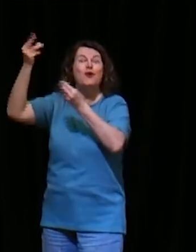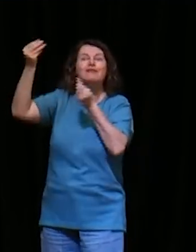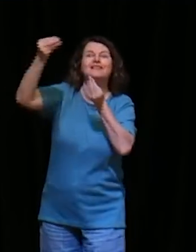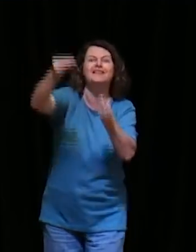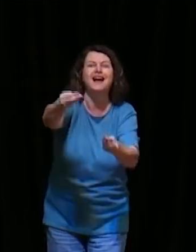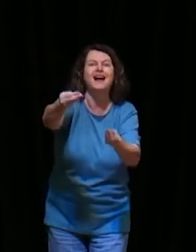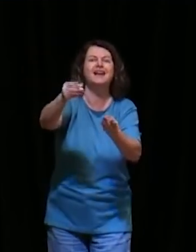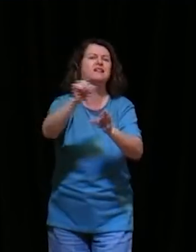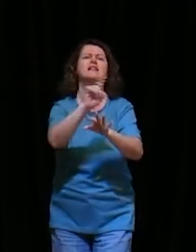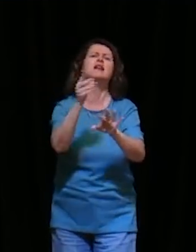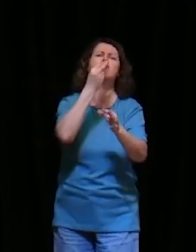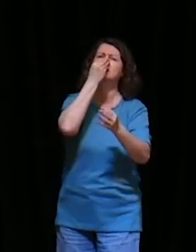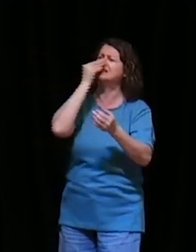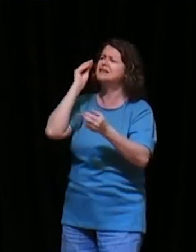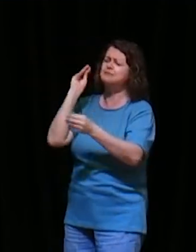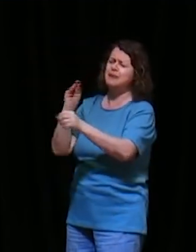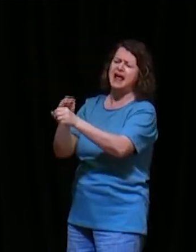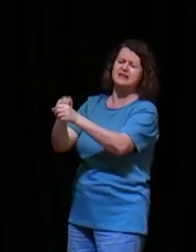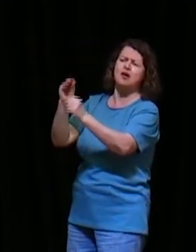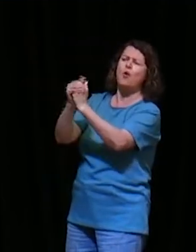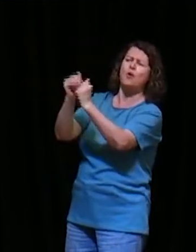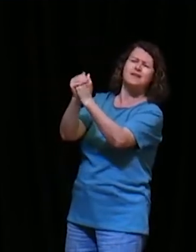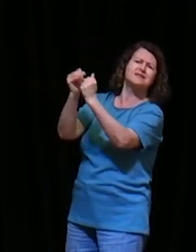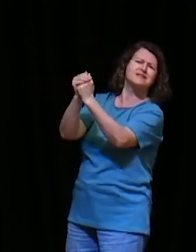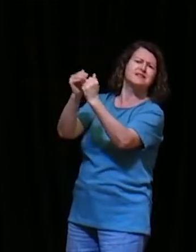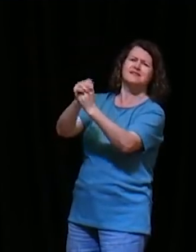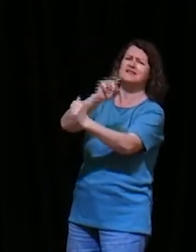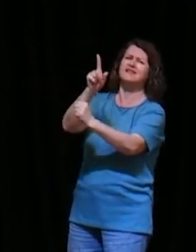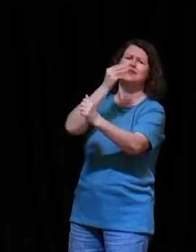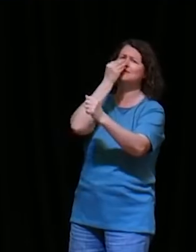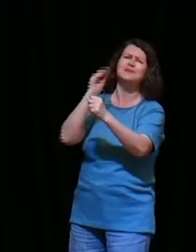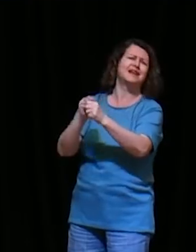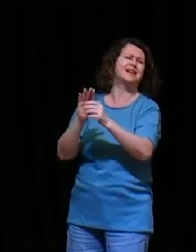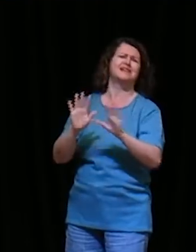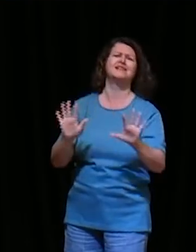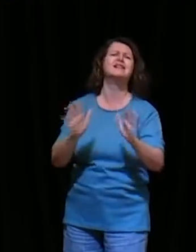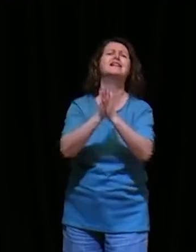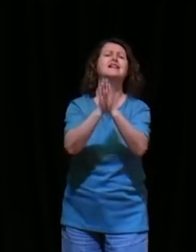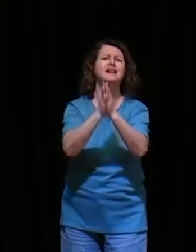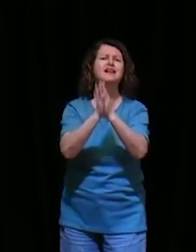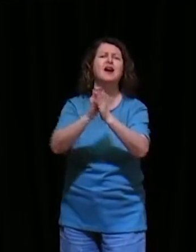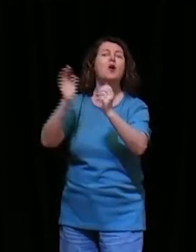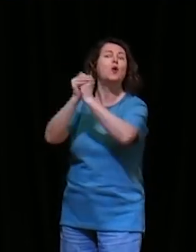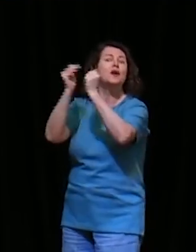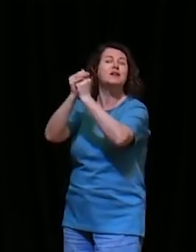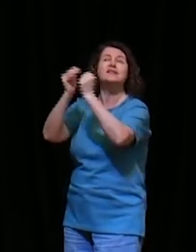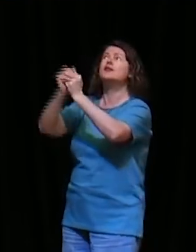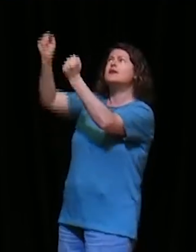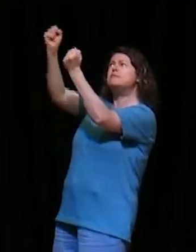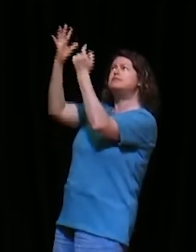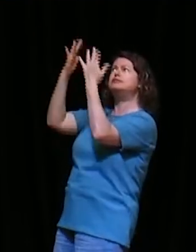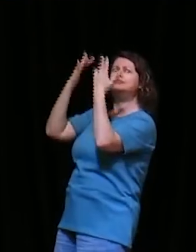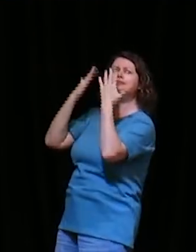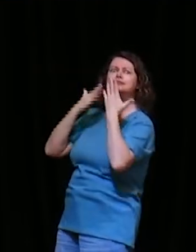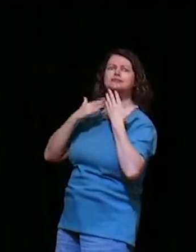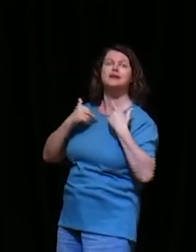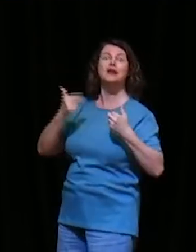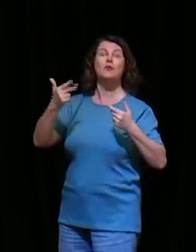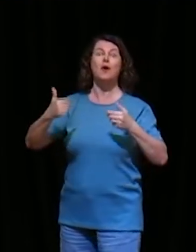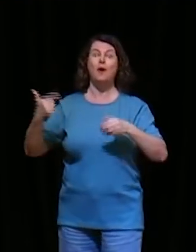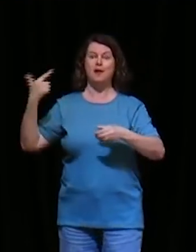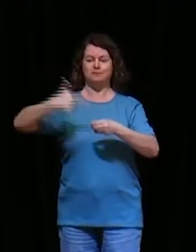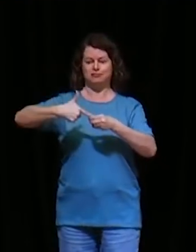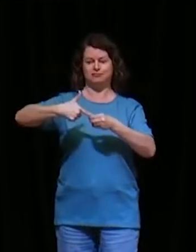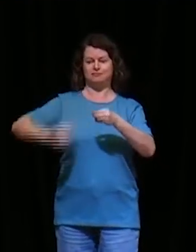despreze a oração, é a oração que enche a gente, dessa vontade, é quando você diz para Deus, Deus, é isso que eu quero